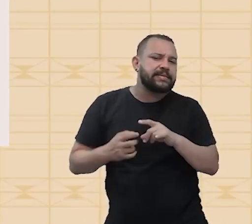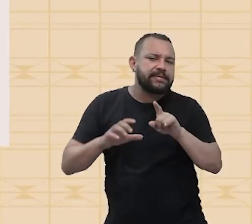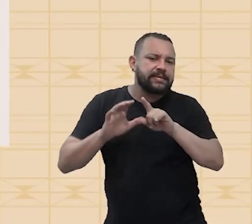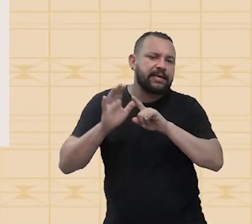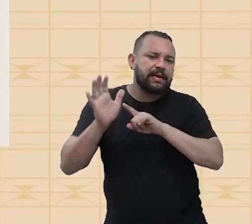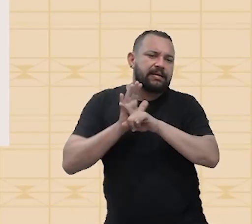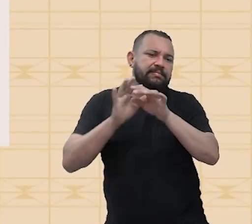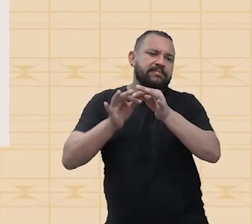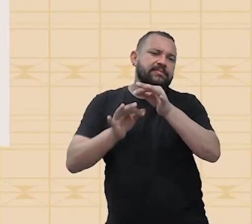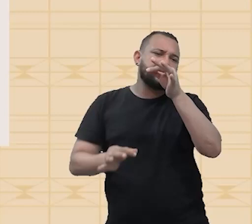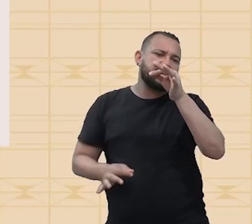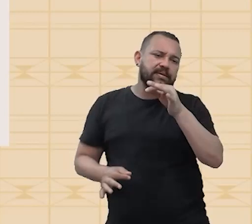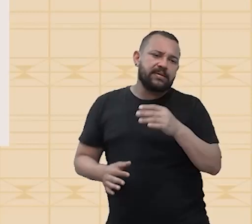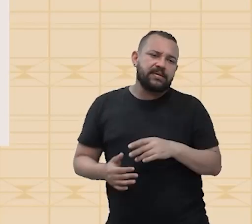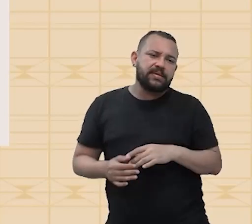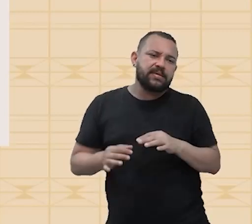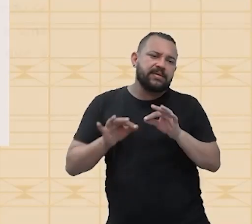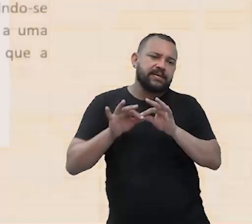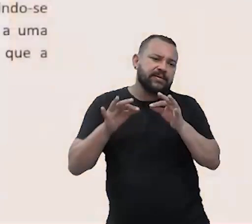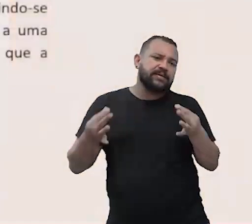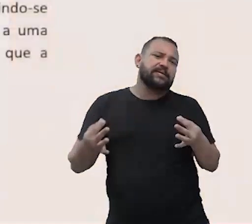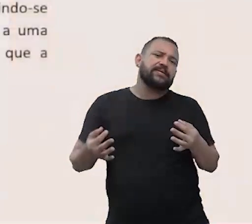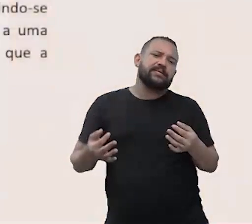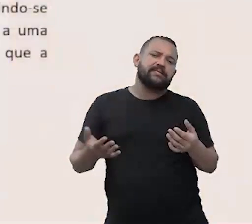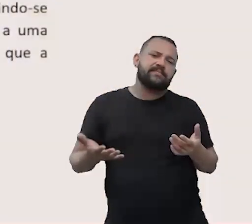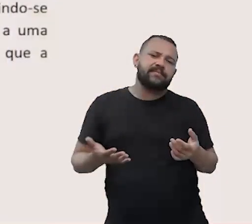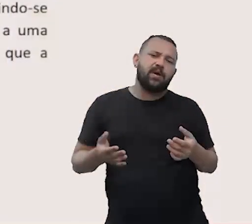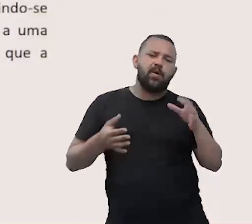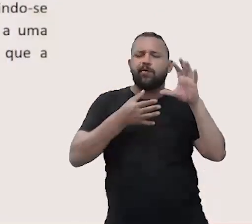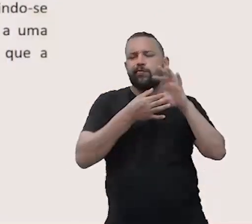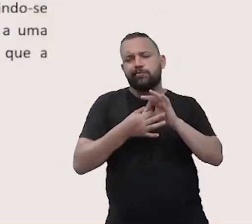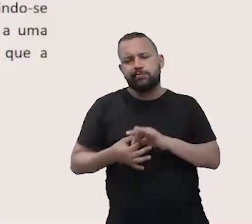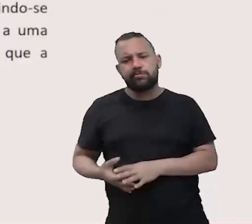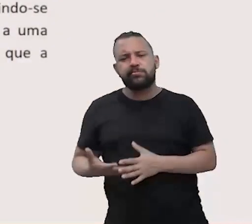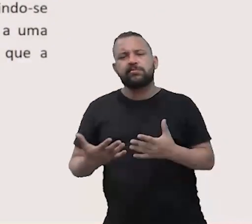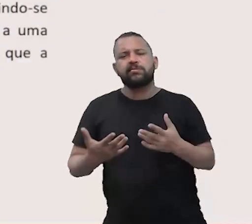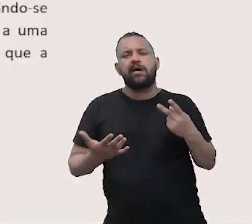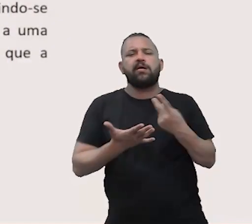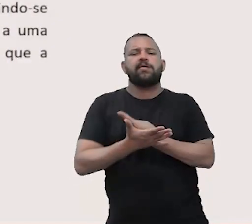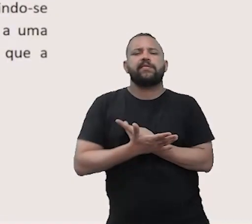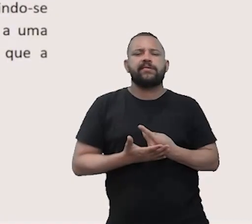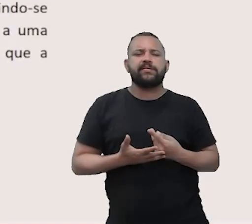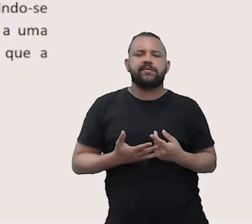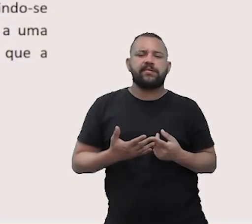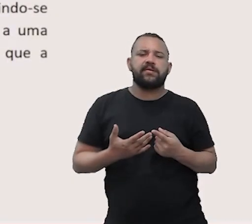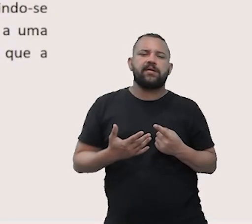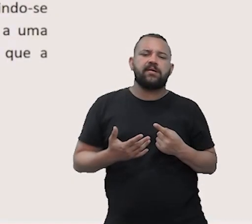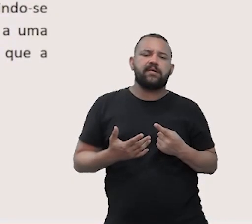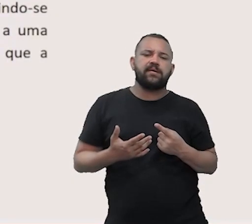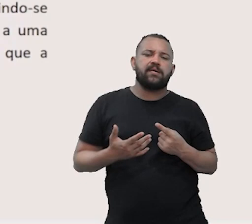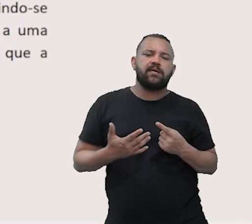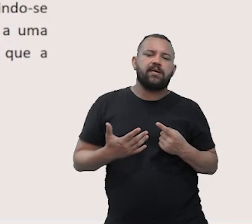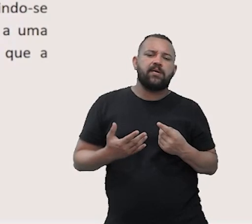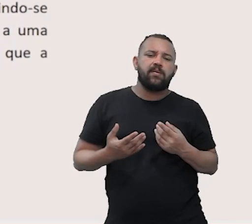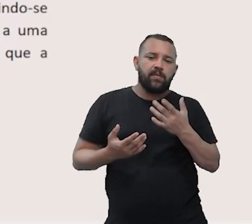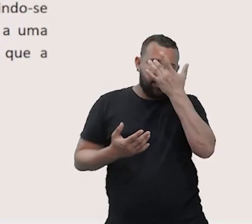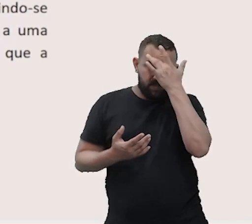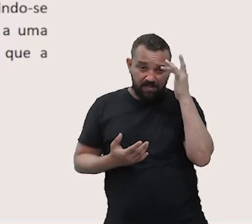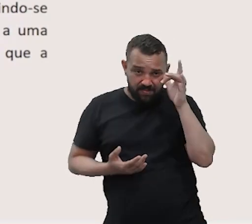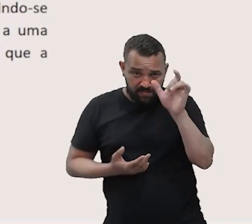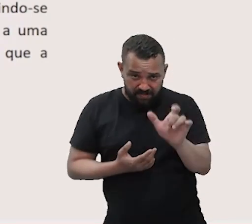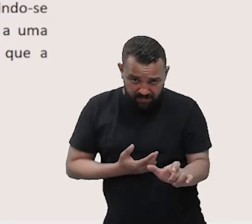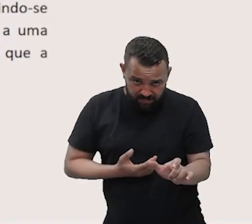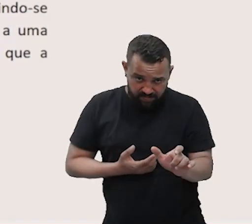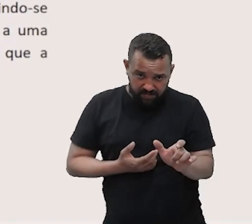grande. Mas esse anunciado é para explicar um contexto. O que vai acontecer é que no final ele diz o seguinte, olha, uma pessoa, ela